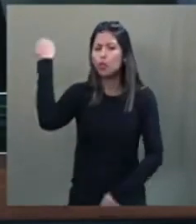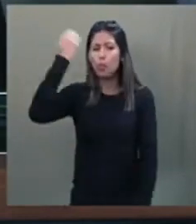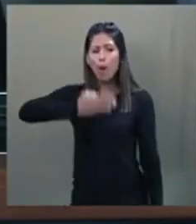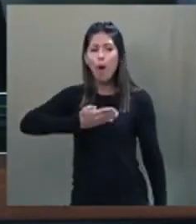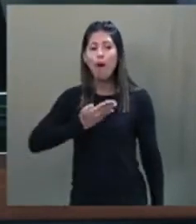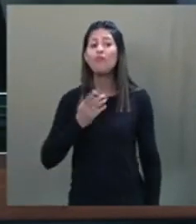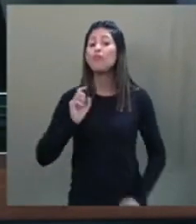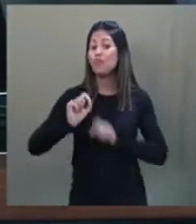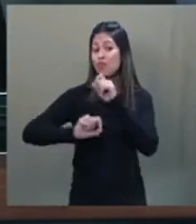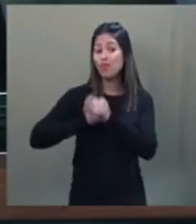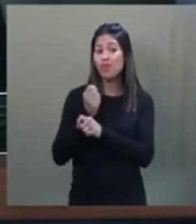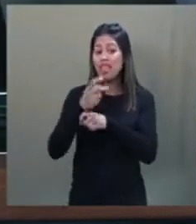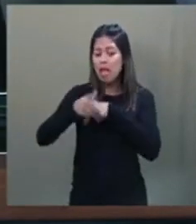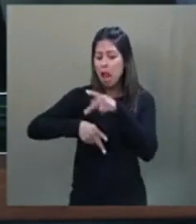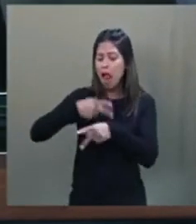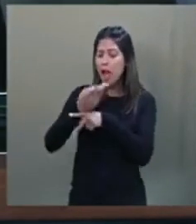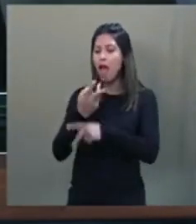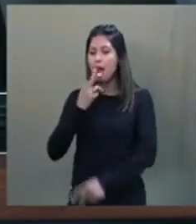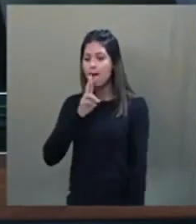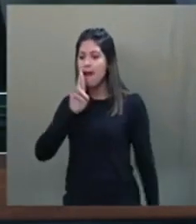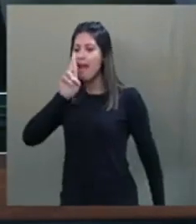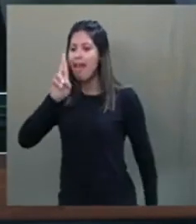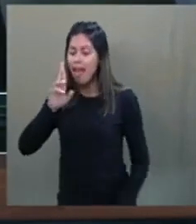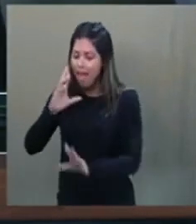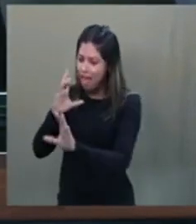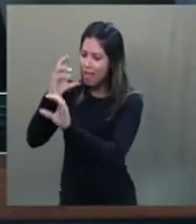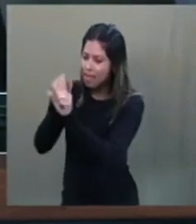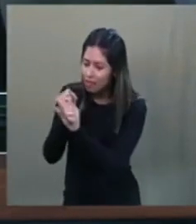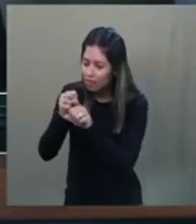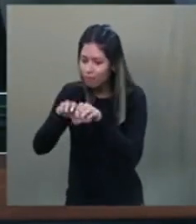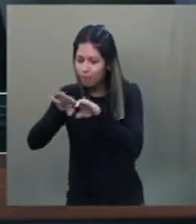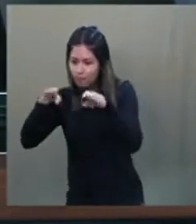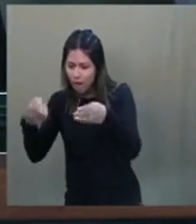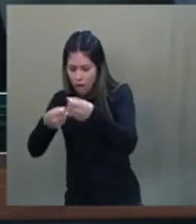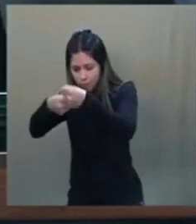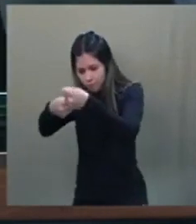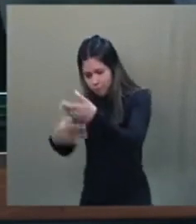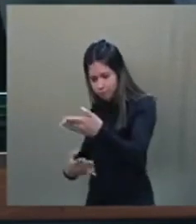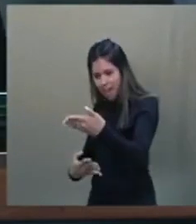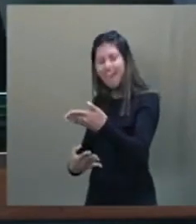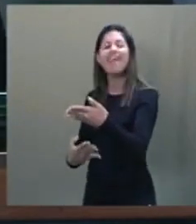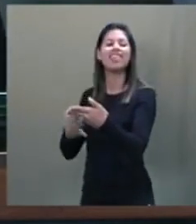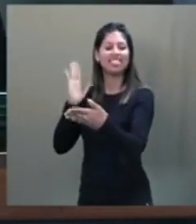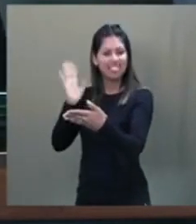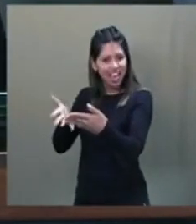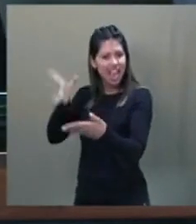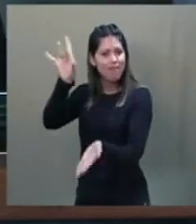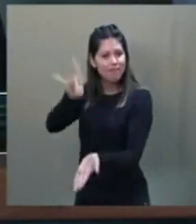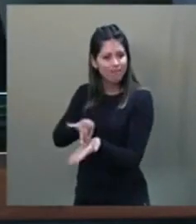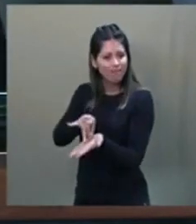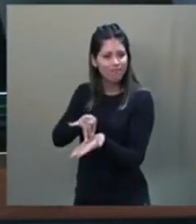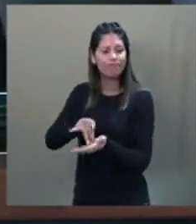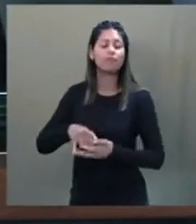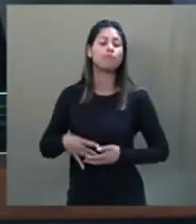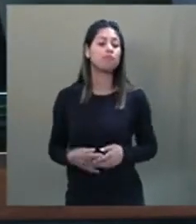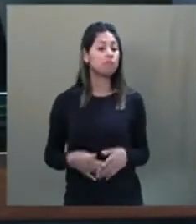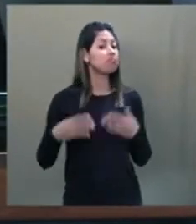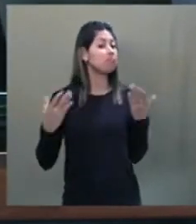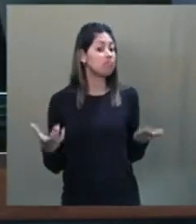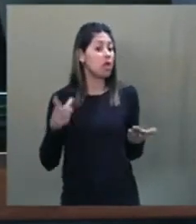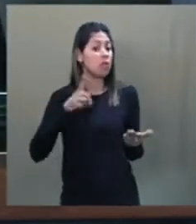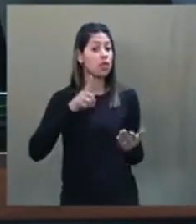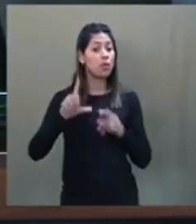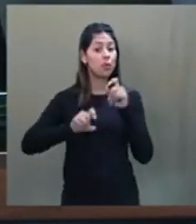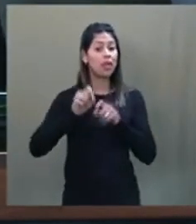proclamado o resultado das urnas. Como tenho repetido pela presidência do Senado Federal e do